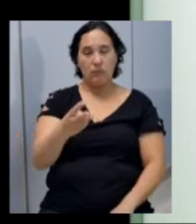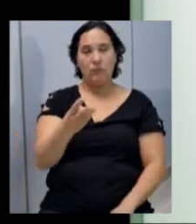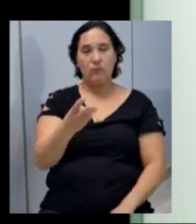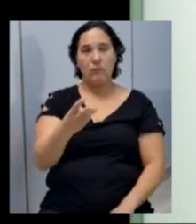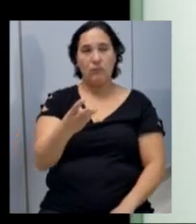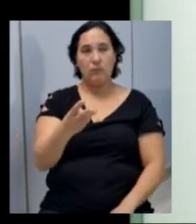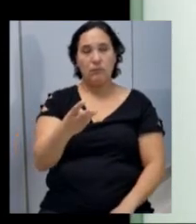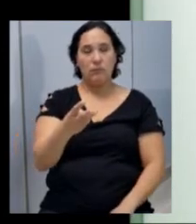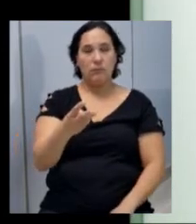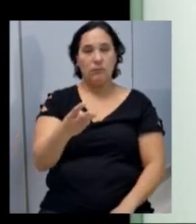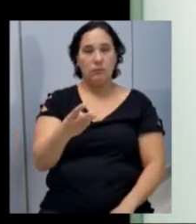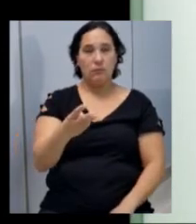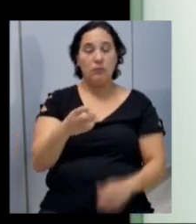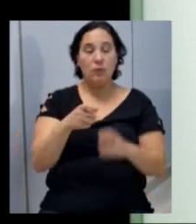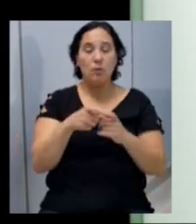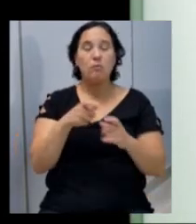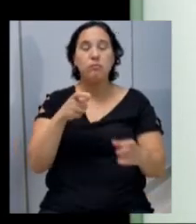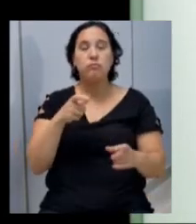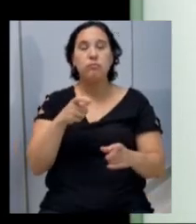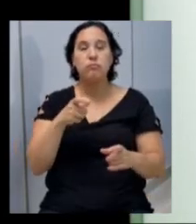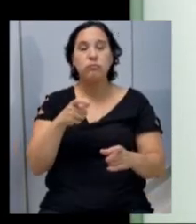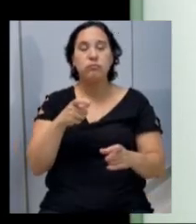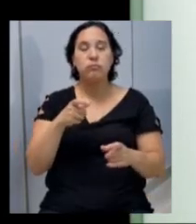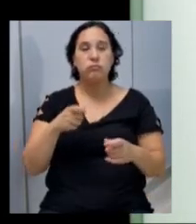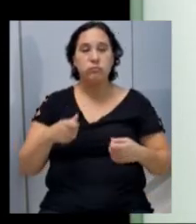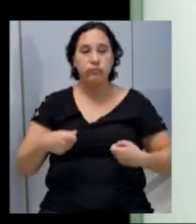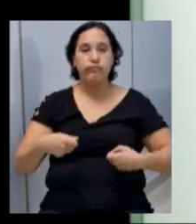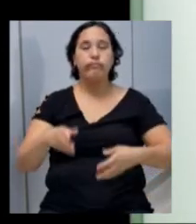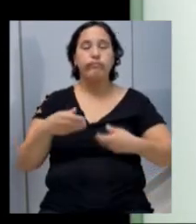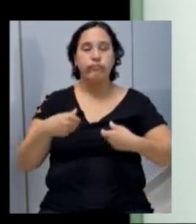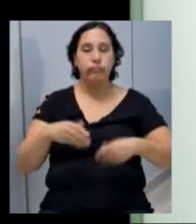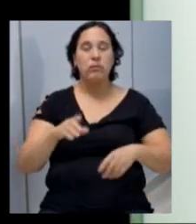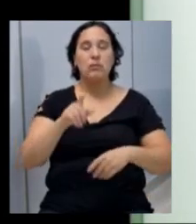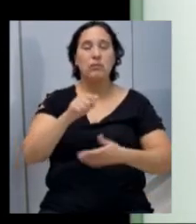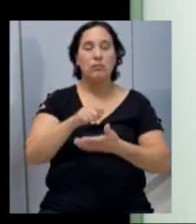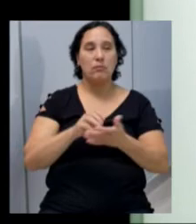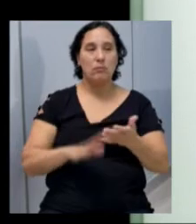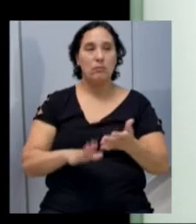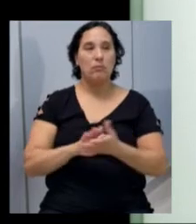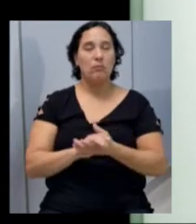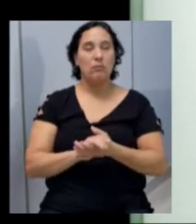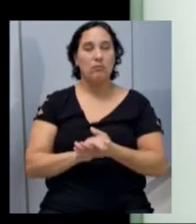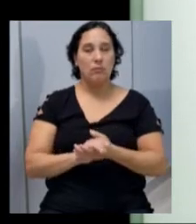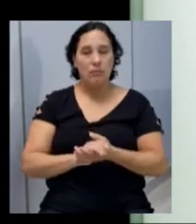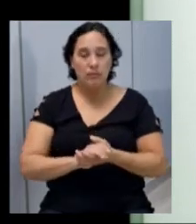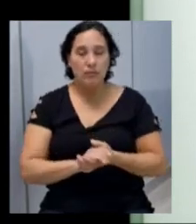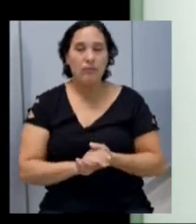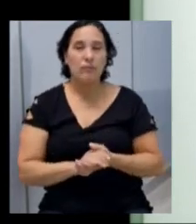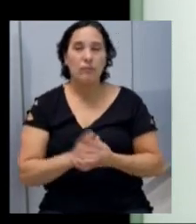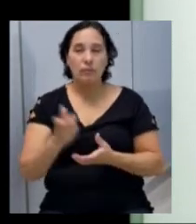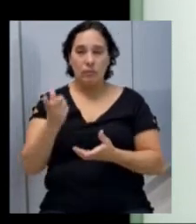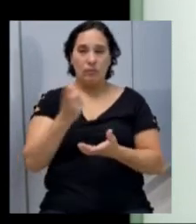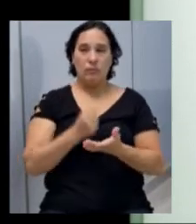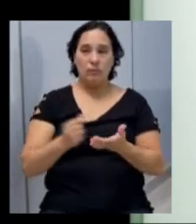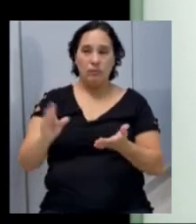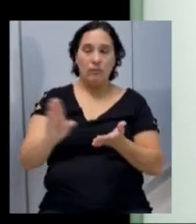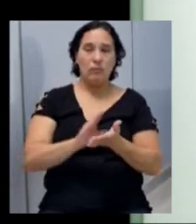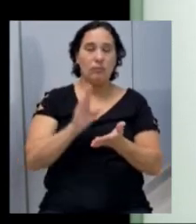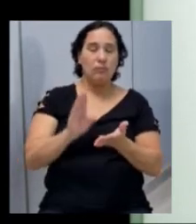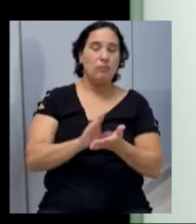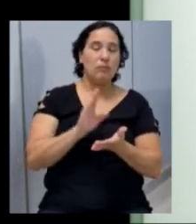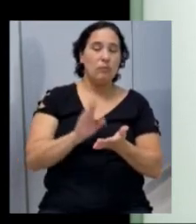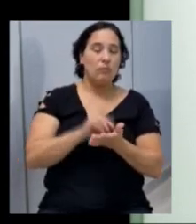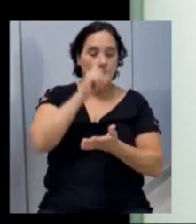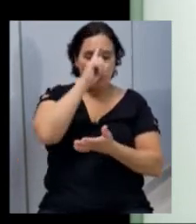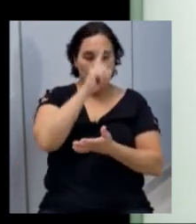que é o grosso da despesa do município. É uma atividade que concentra uma boa parte do recurso em razão de